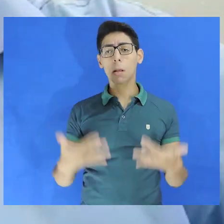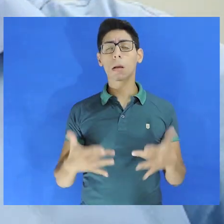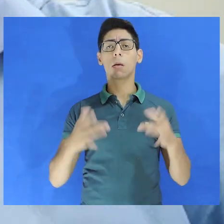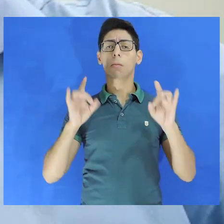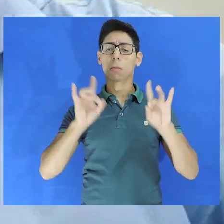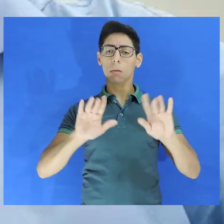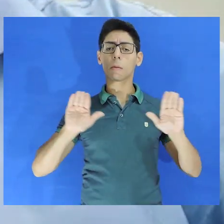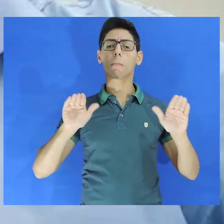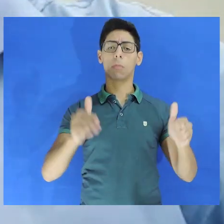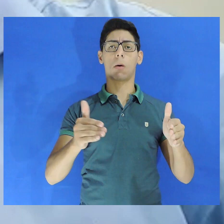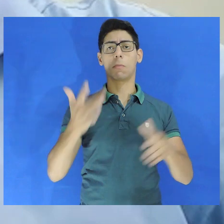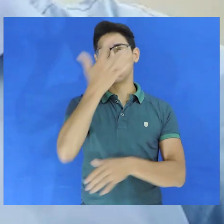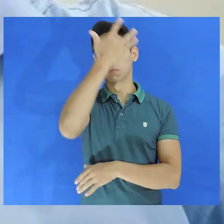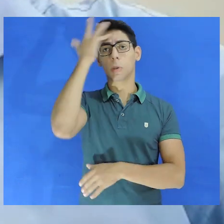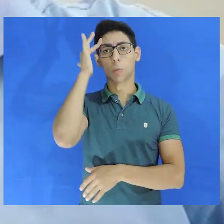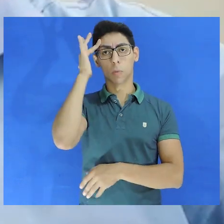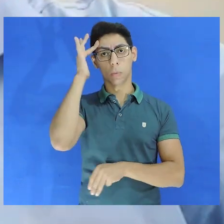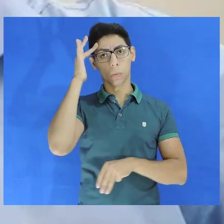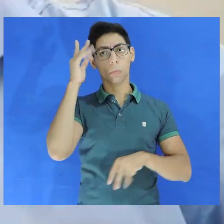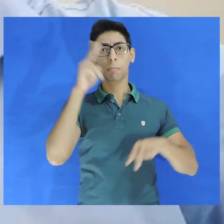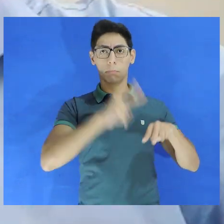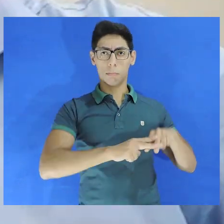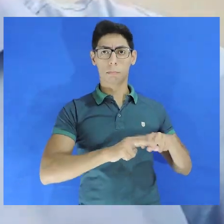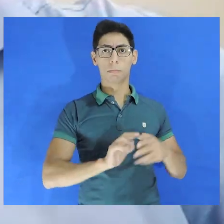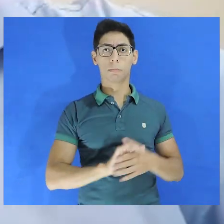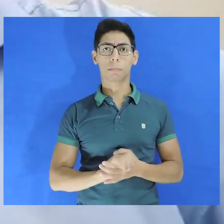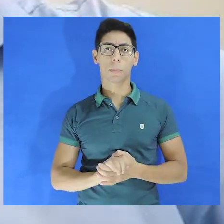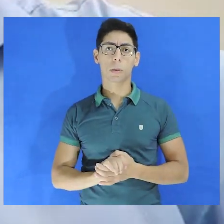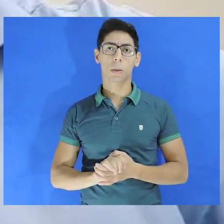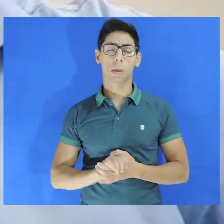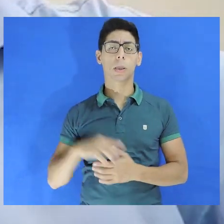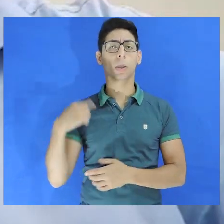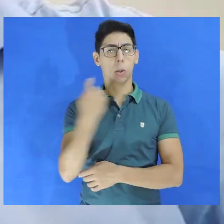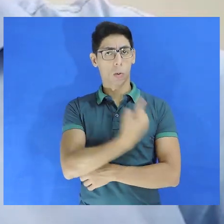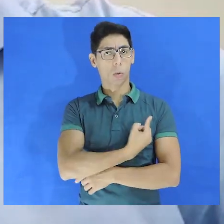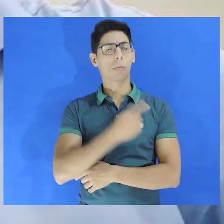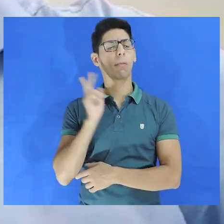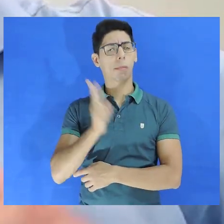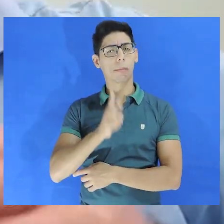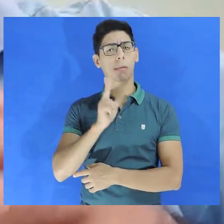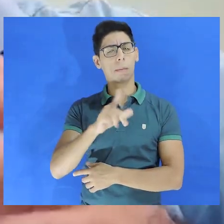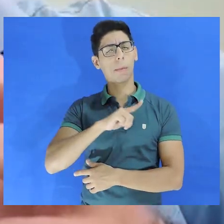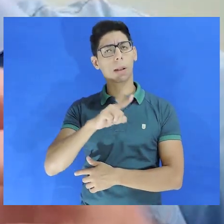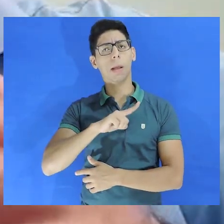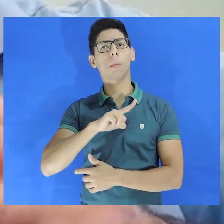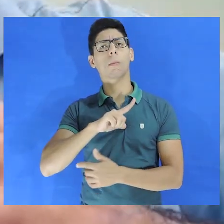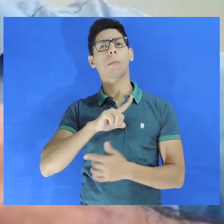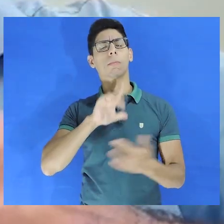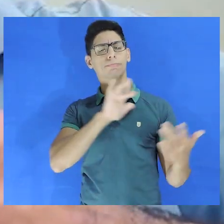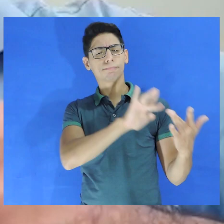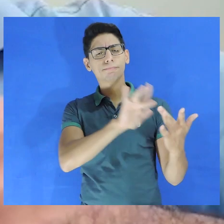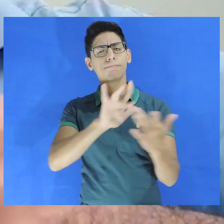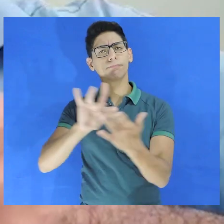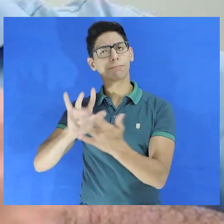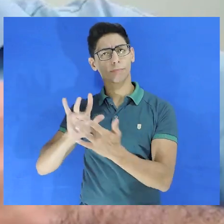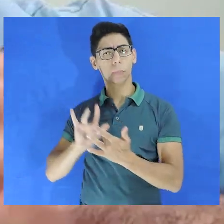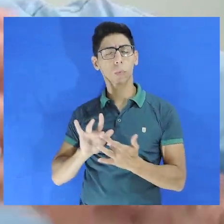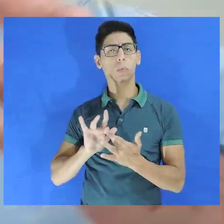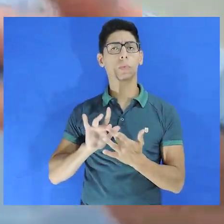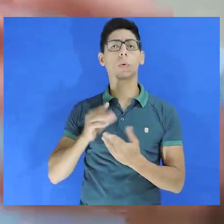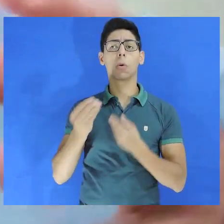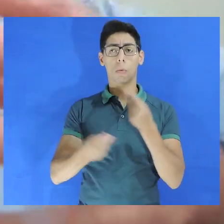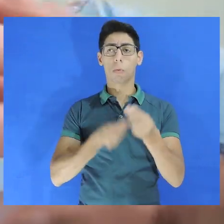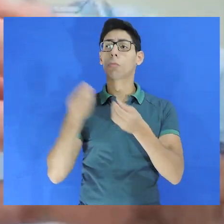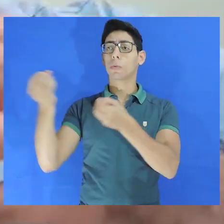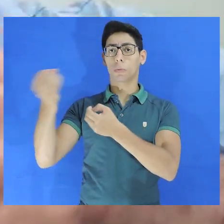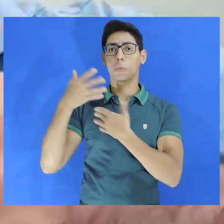especificamente, especialmente da população carcerária com a qual a gente deve sempre manter contato. Como